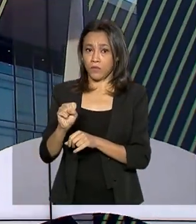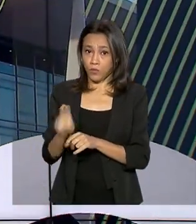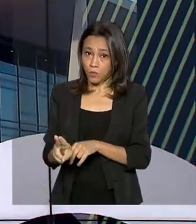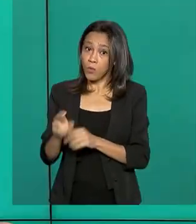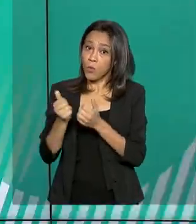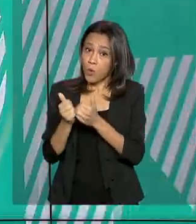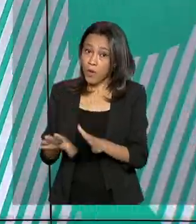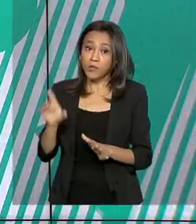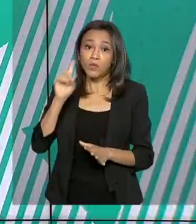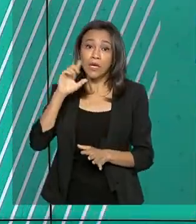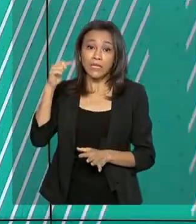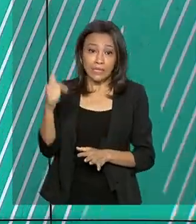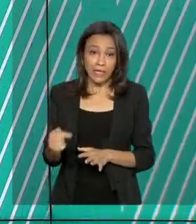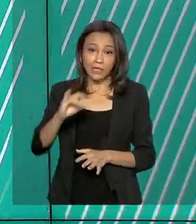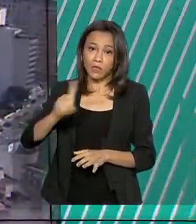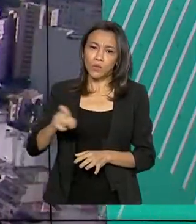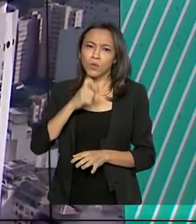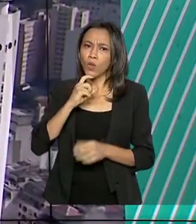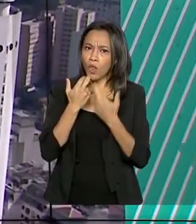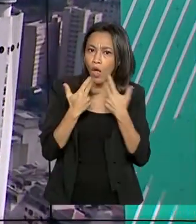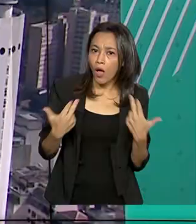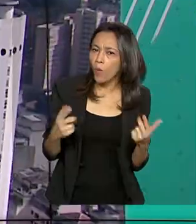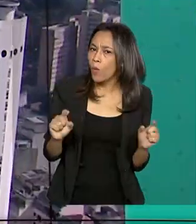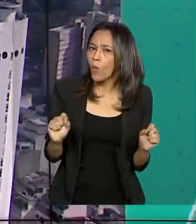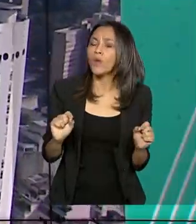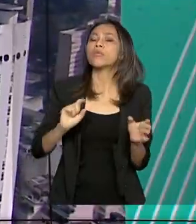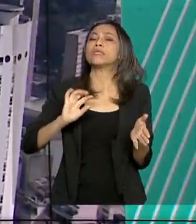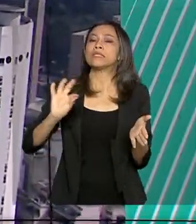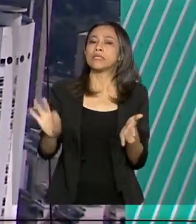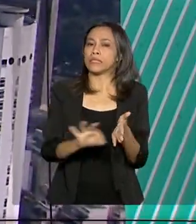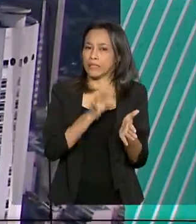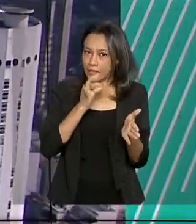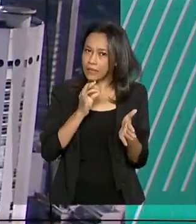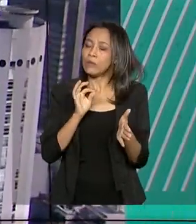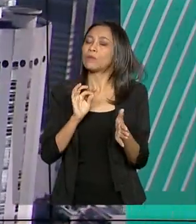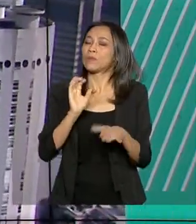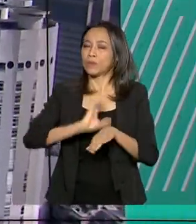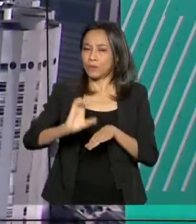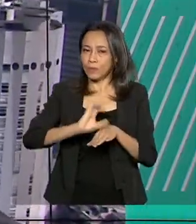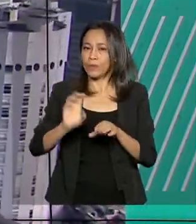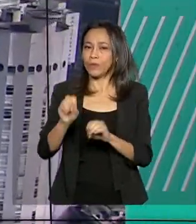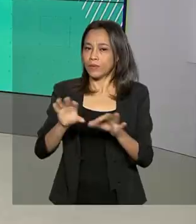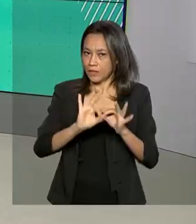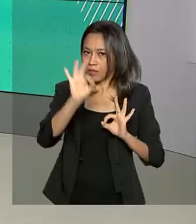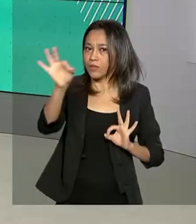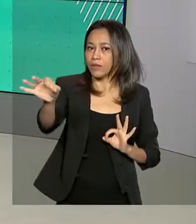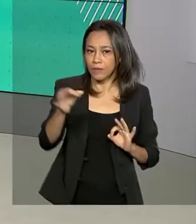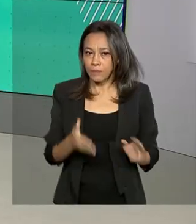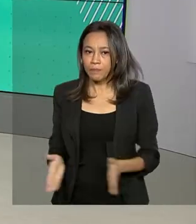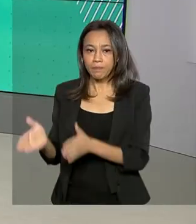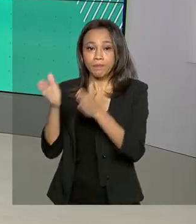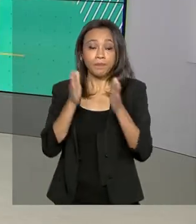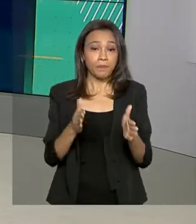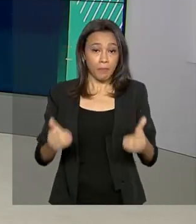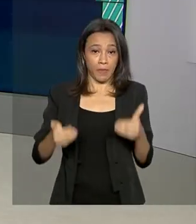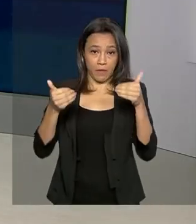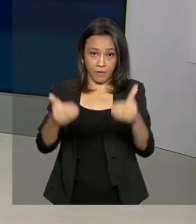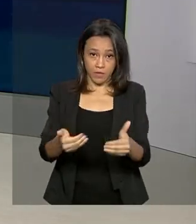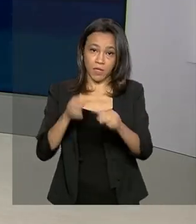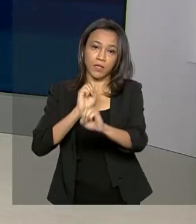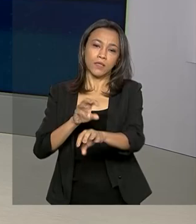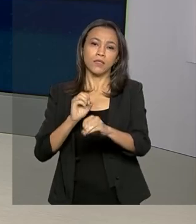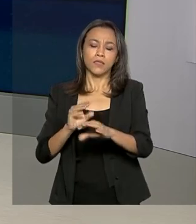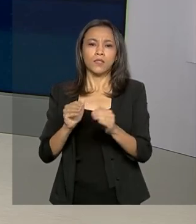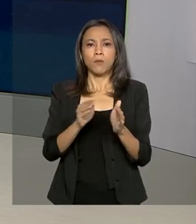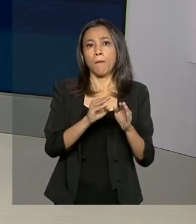7 de julho com uma novidade. Será permitida a inscrição em cursos à distância. E o Ministério da Educação prorrogou até